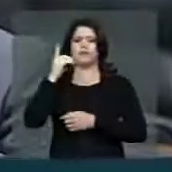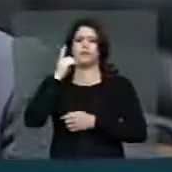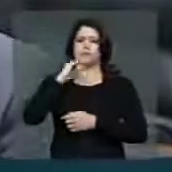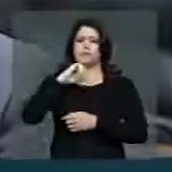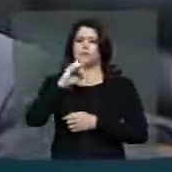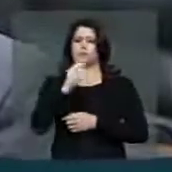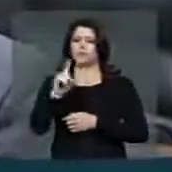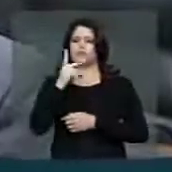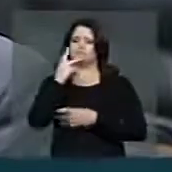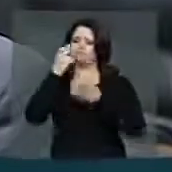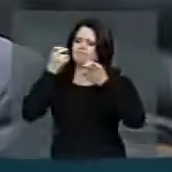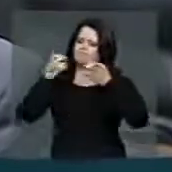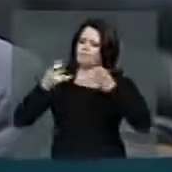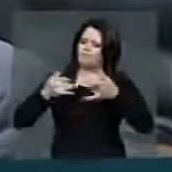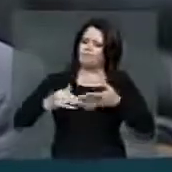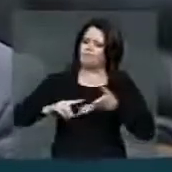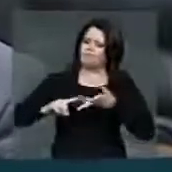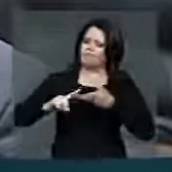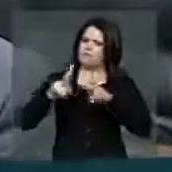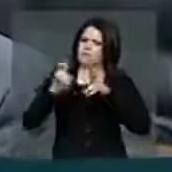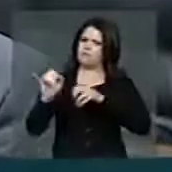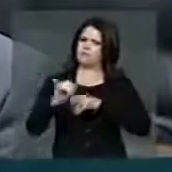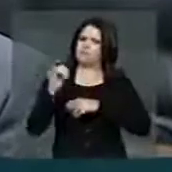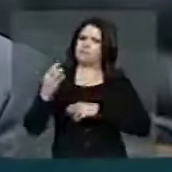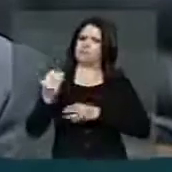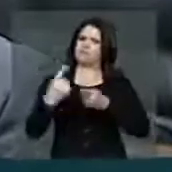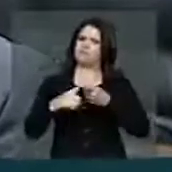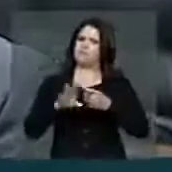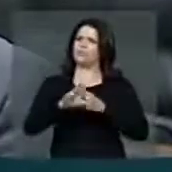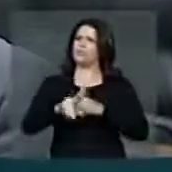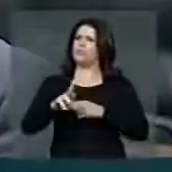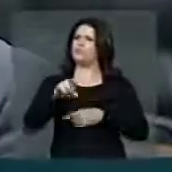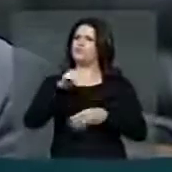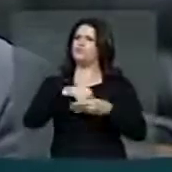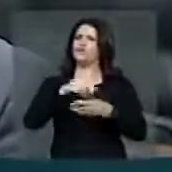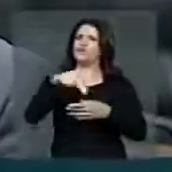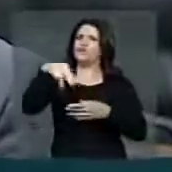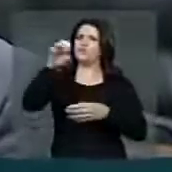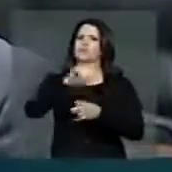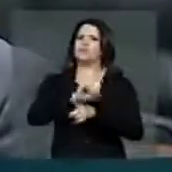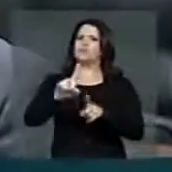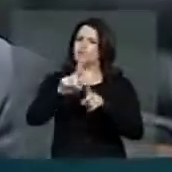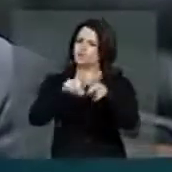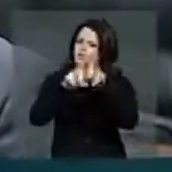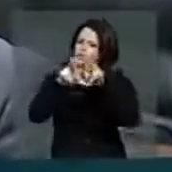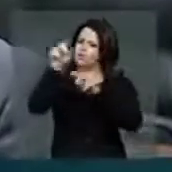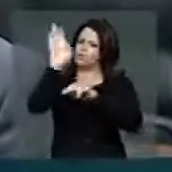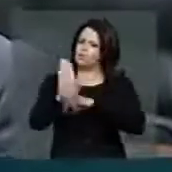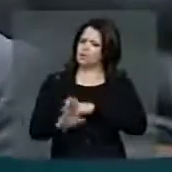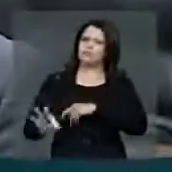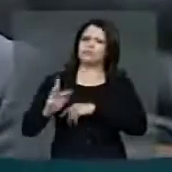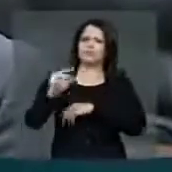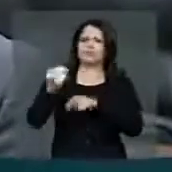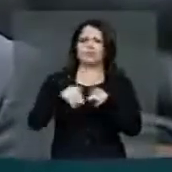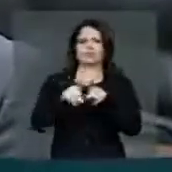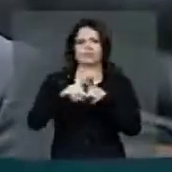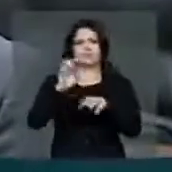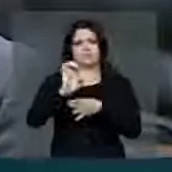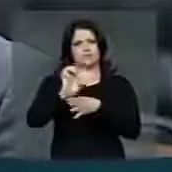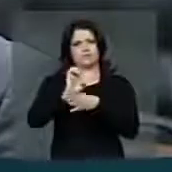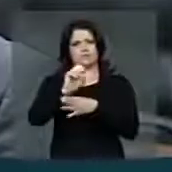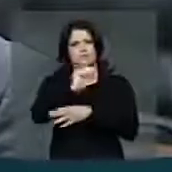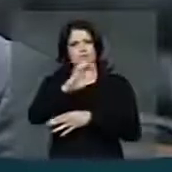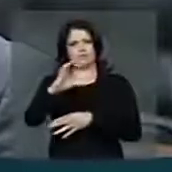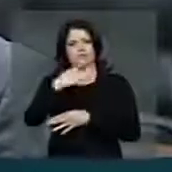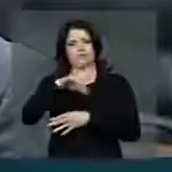Excelência traz um assunto relevante, não só para o Nordeste, mas para o Brasil. Lá no meu estado de Santa Catarina,